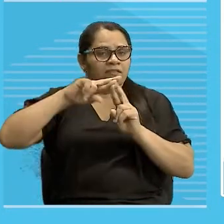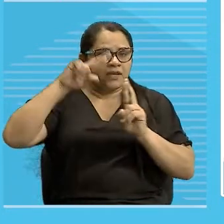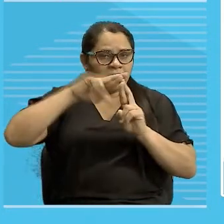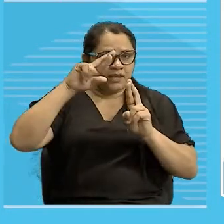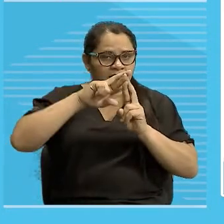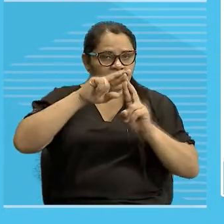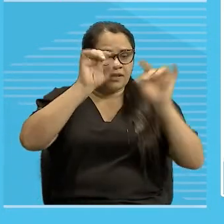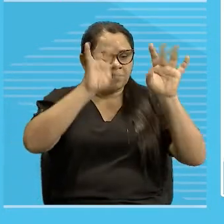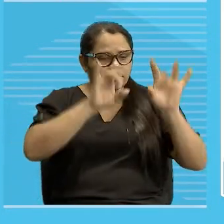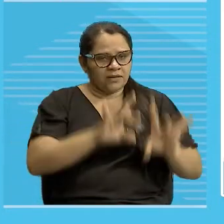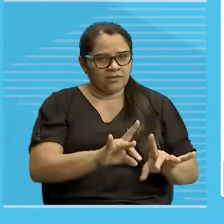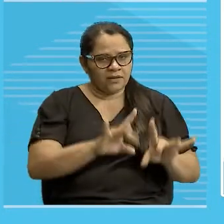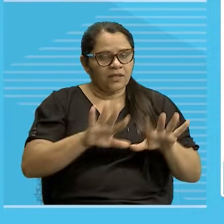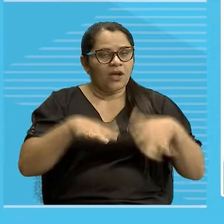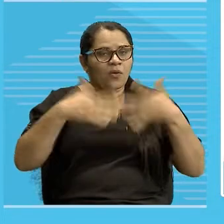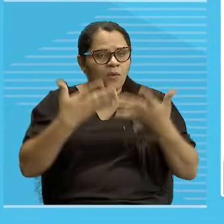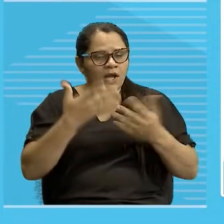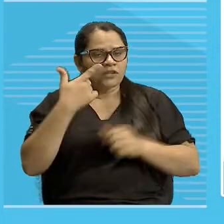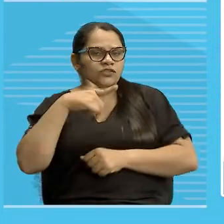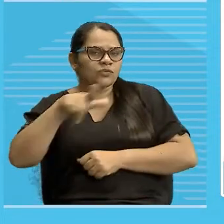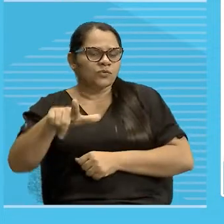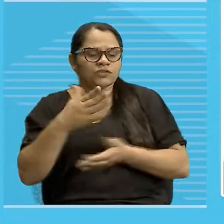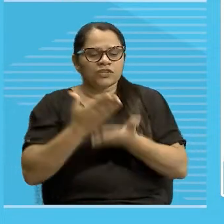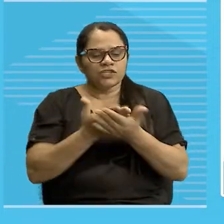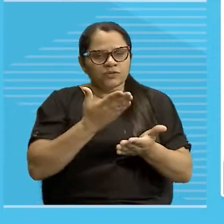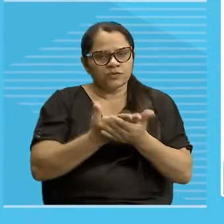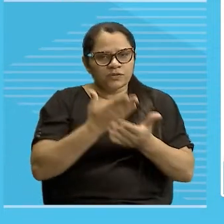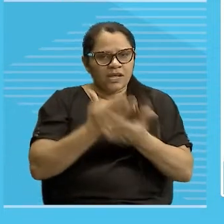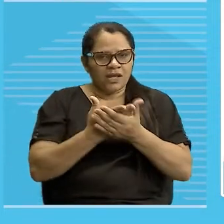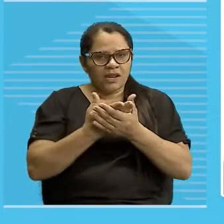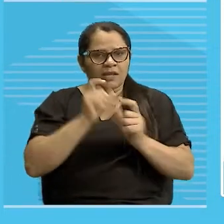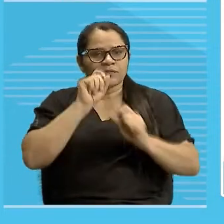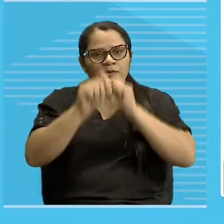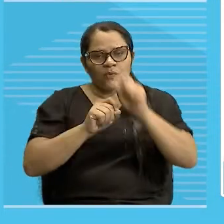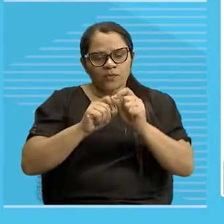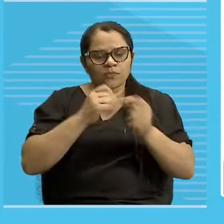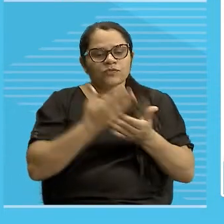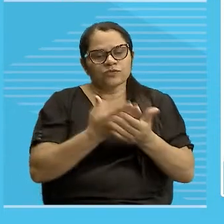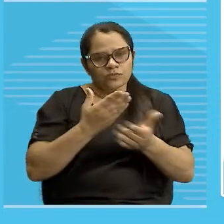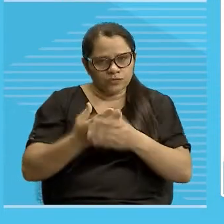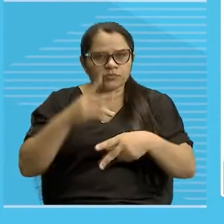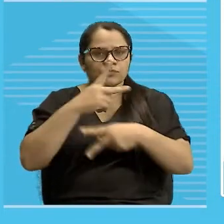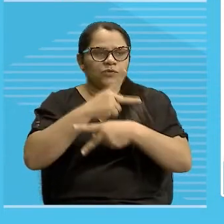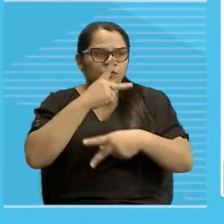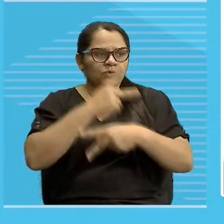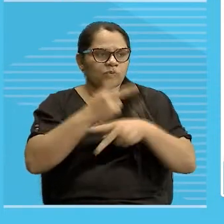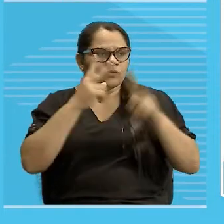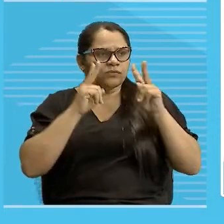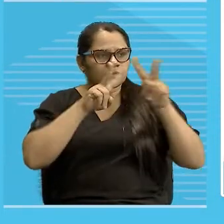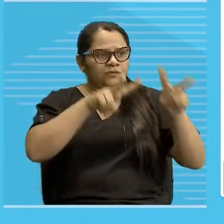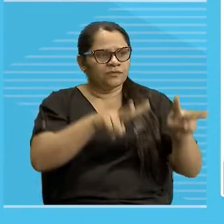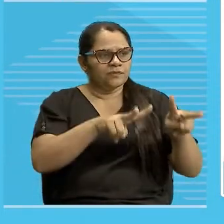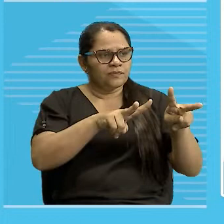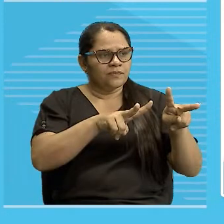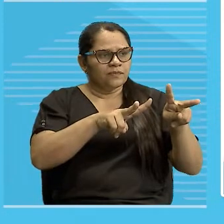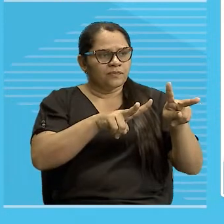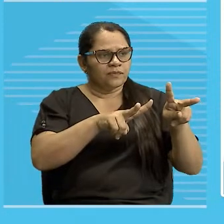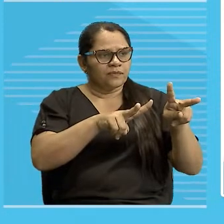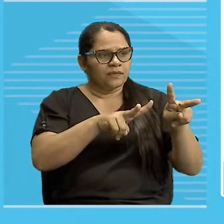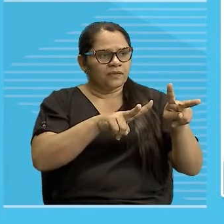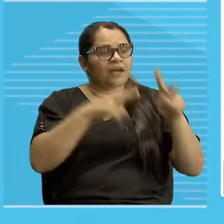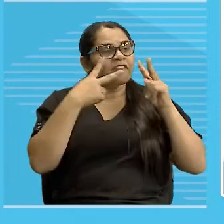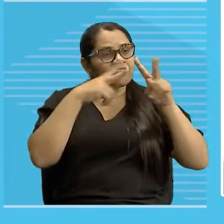quais daremos continuidade hoje com o estudo dos pronomes, tá? Esses pronomes que vocês estão vendo aqui,